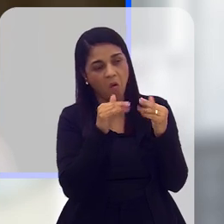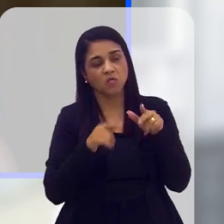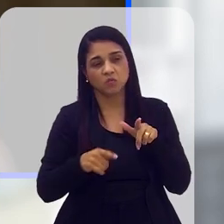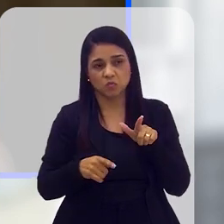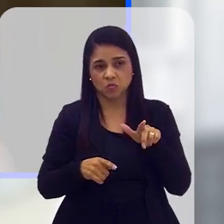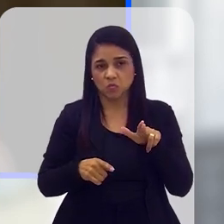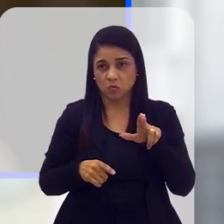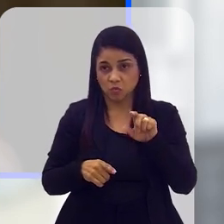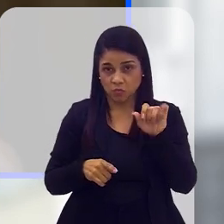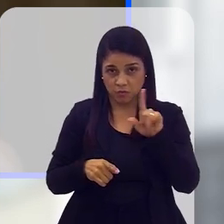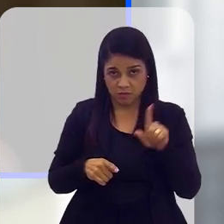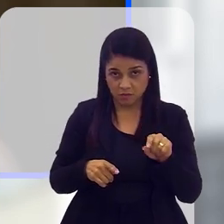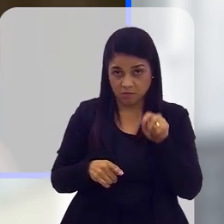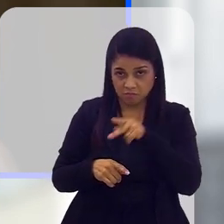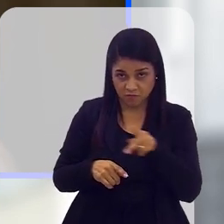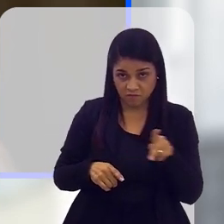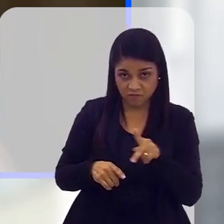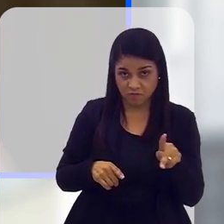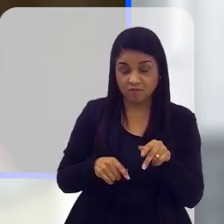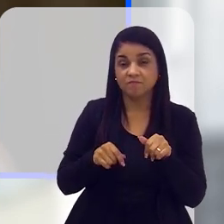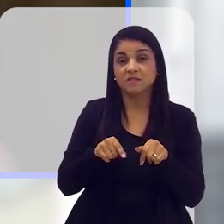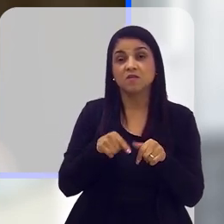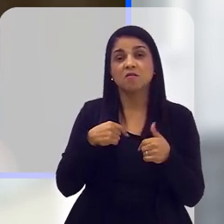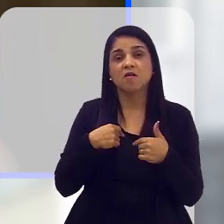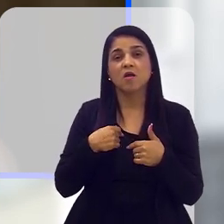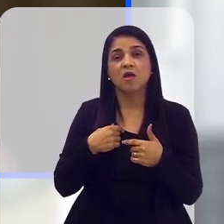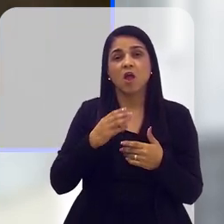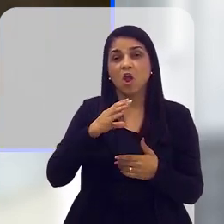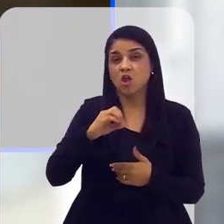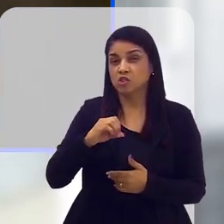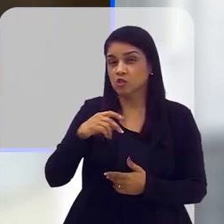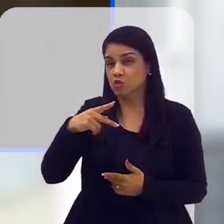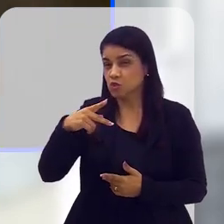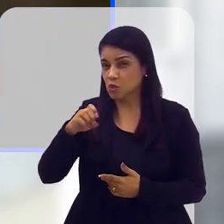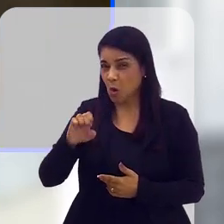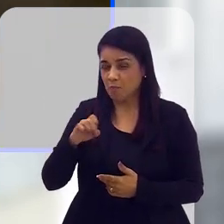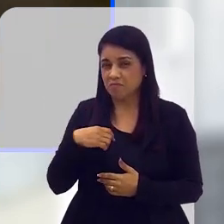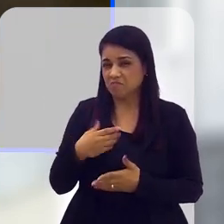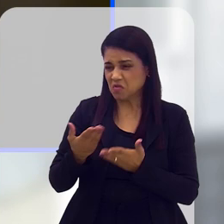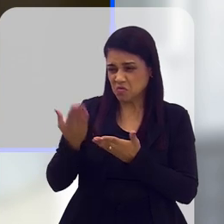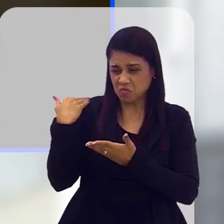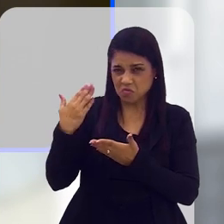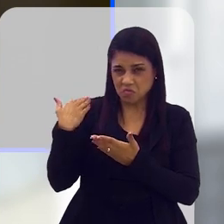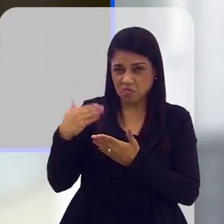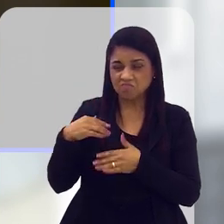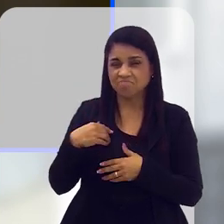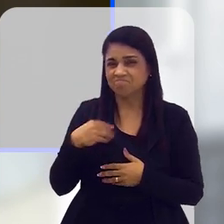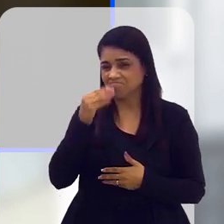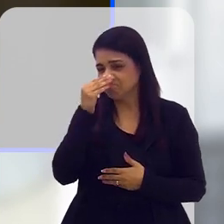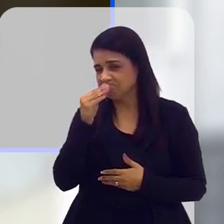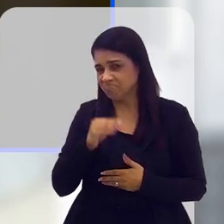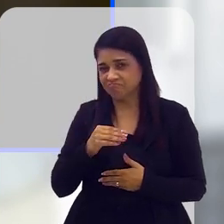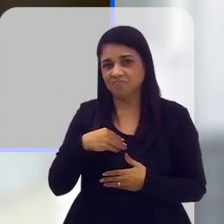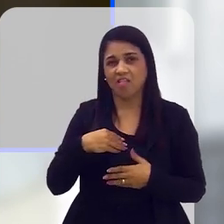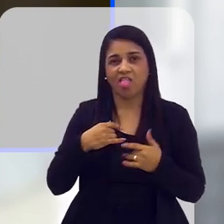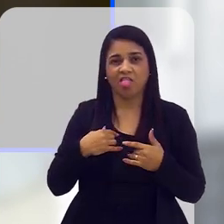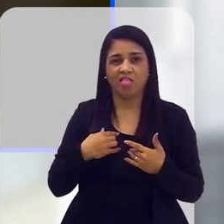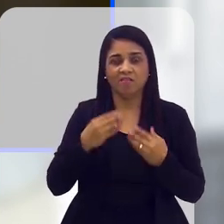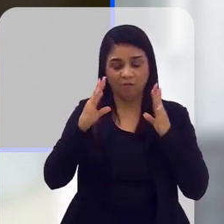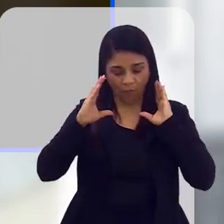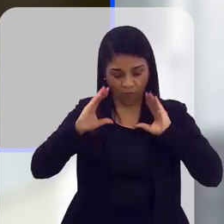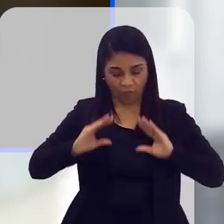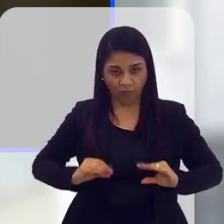concordo plenamente com o professor Luiz. Infelizmente, as últimas COPs têm sido uma decepção para a maioria dos